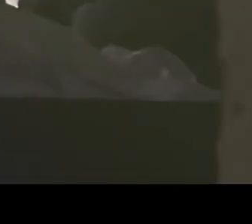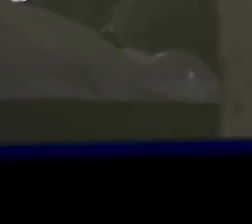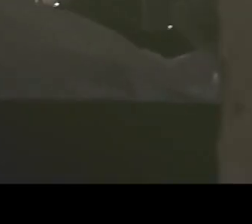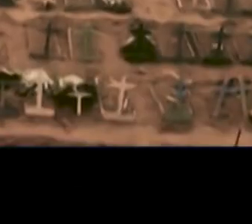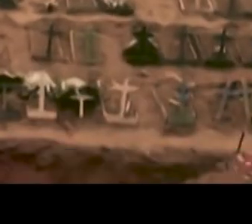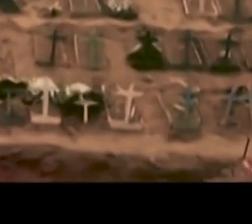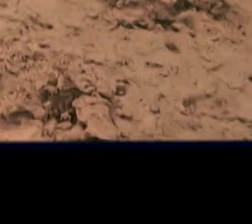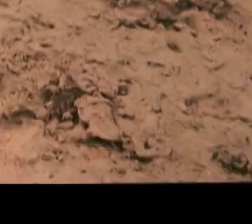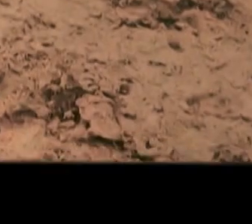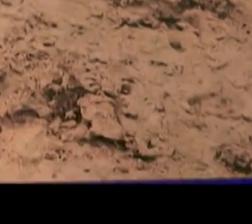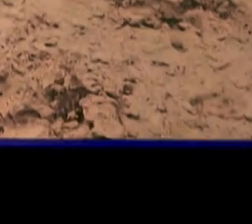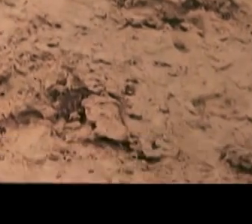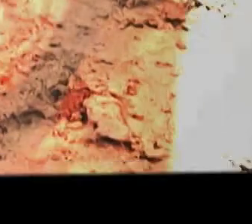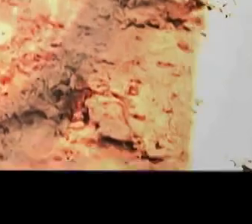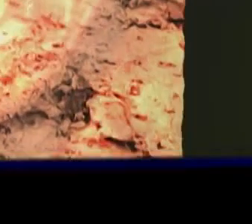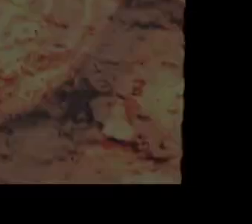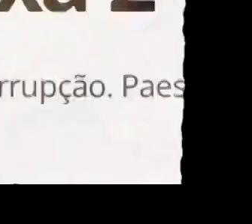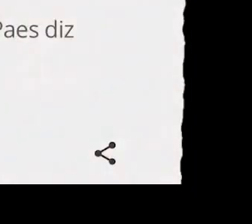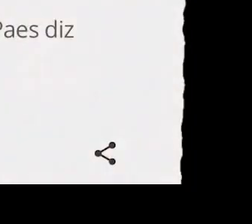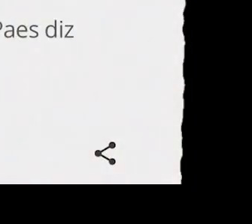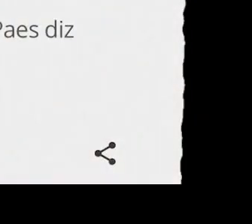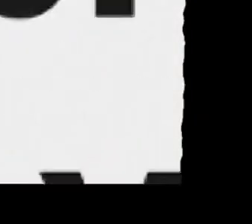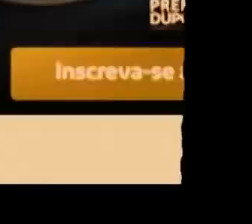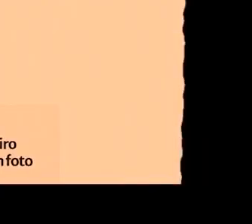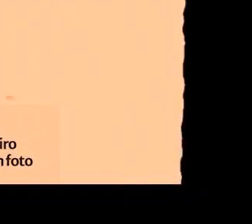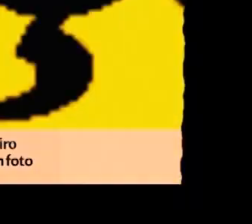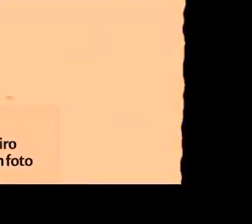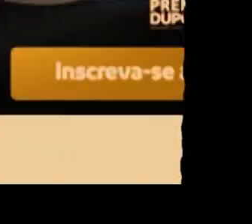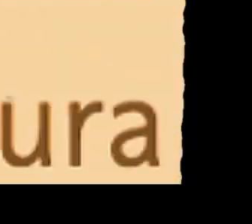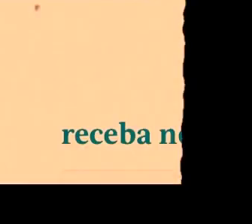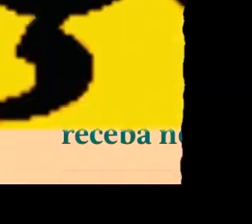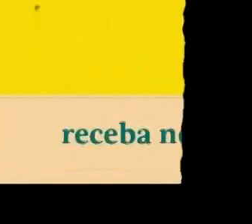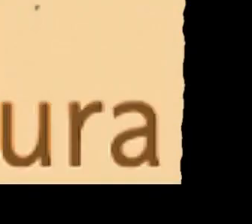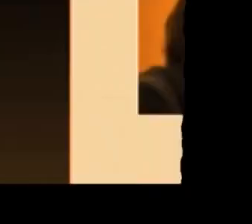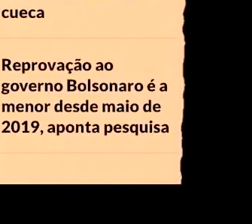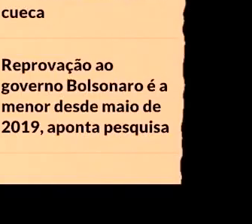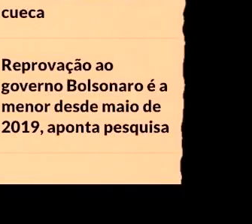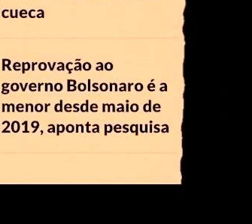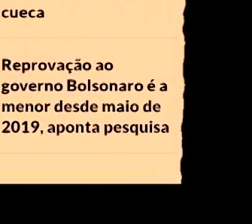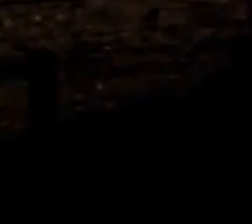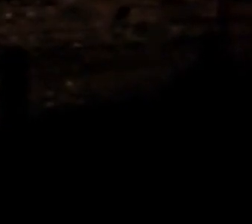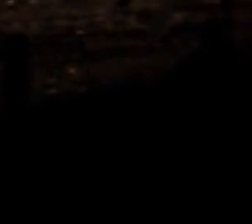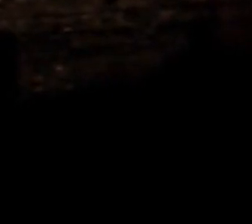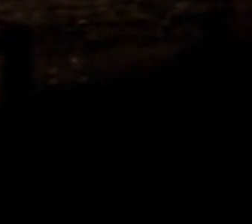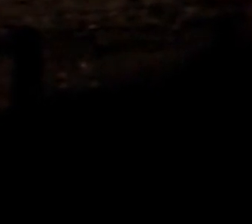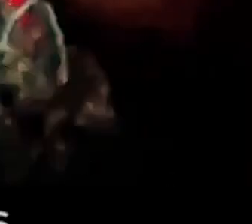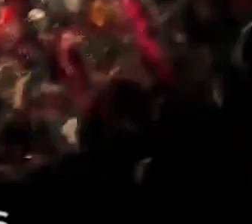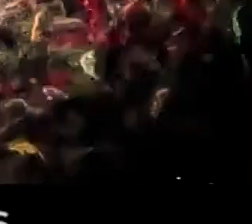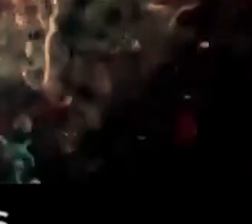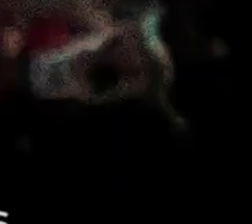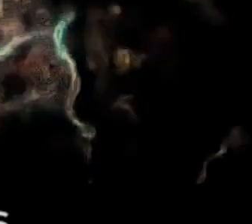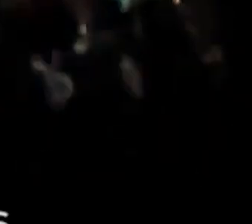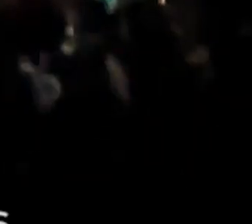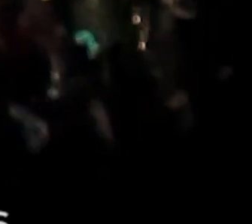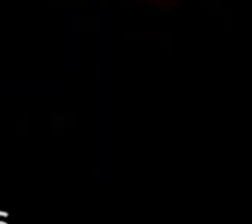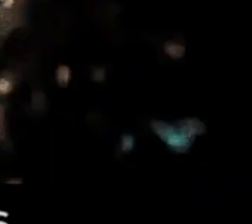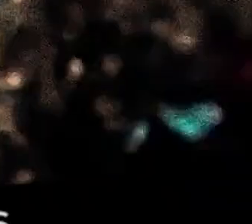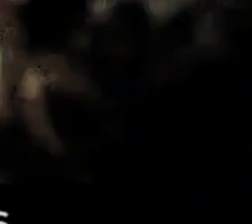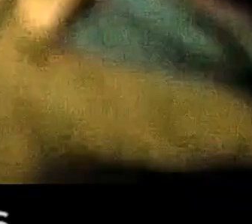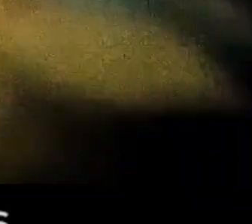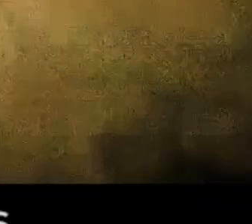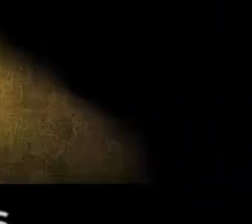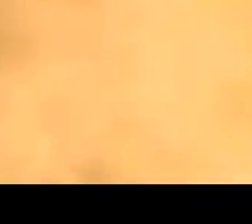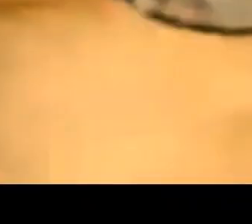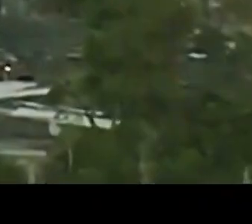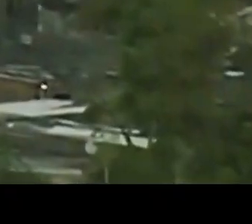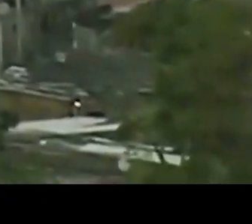O coronavírus mata. A corrupção mata mais ainda. A corrupção abastece o tráfico